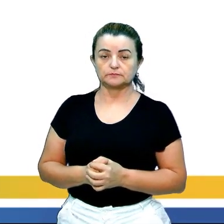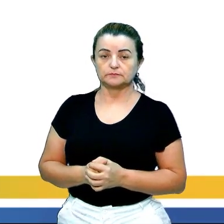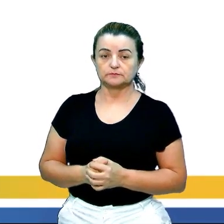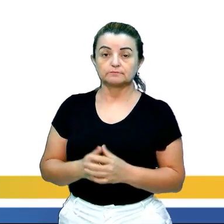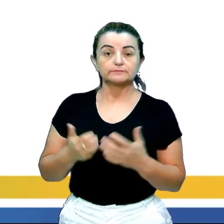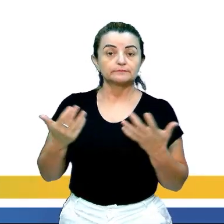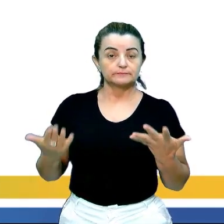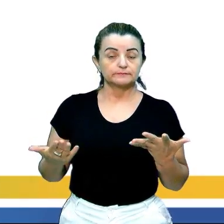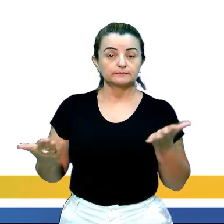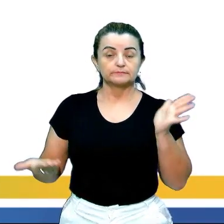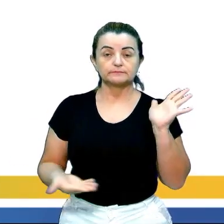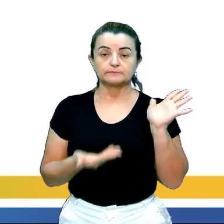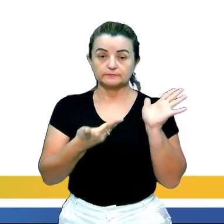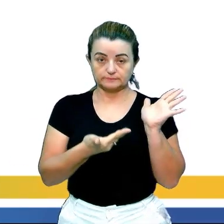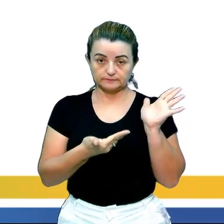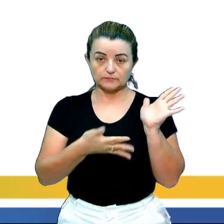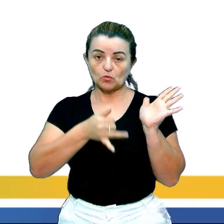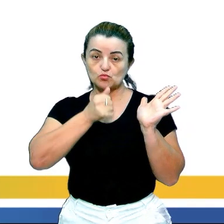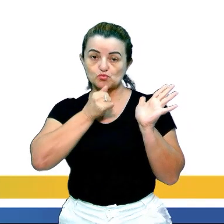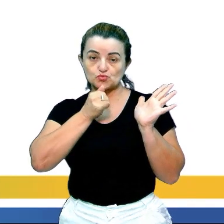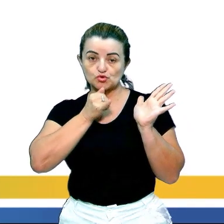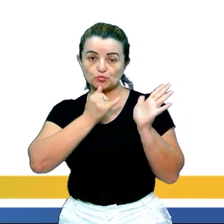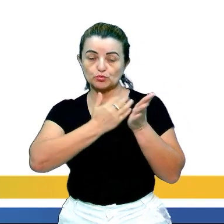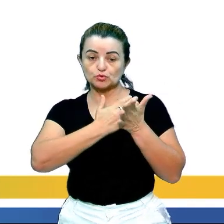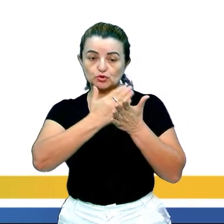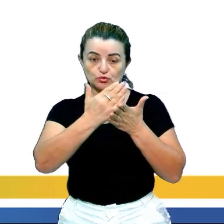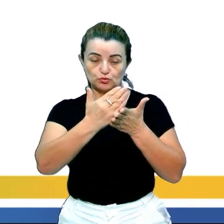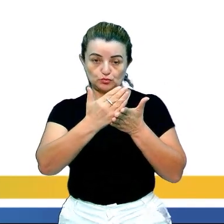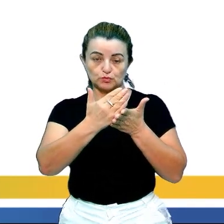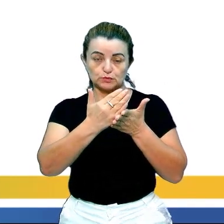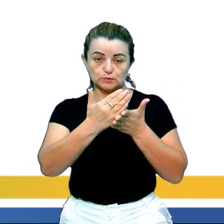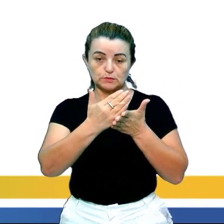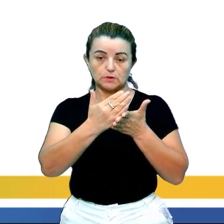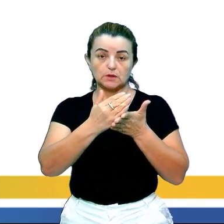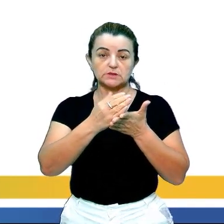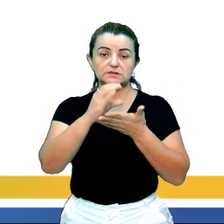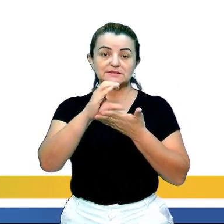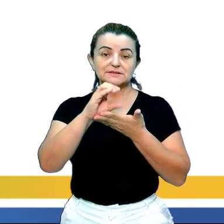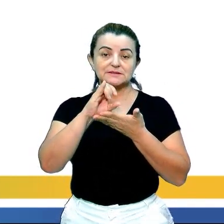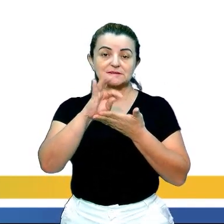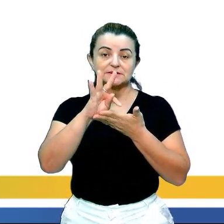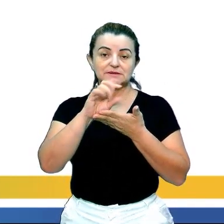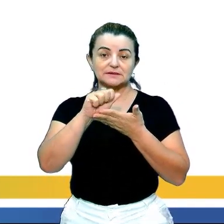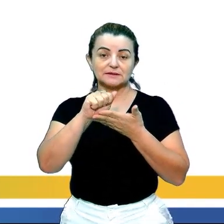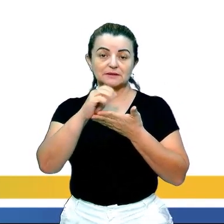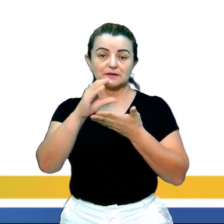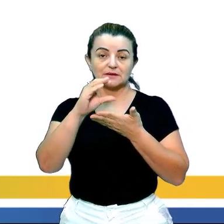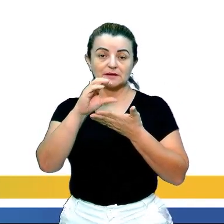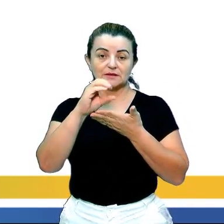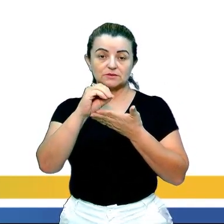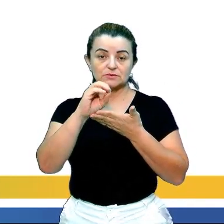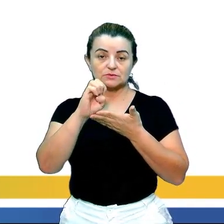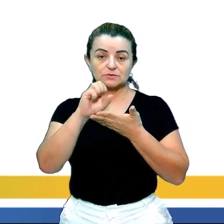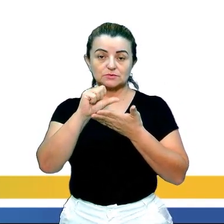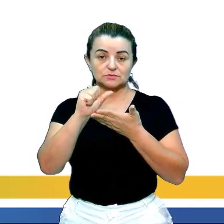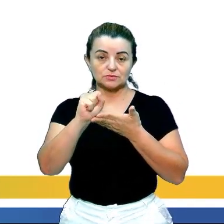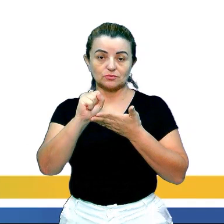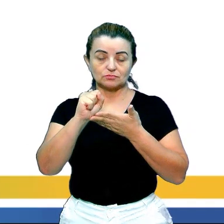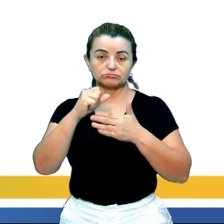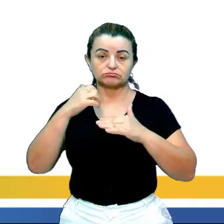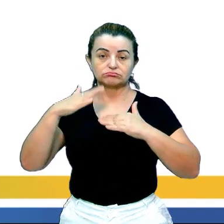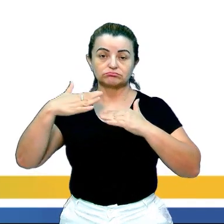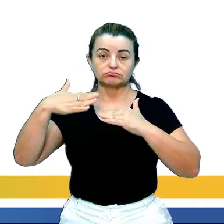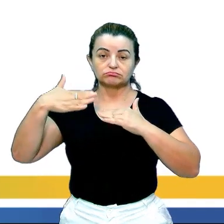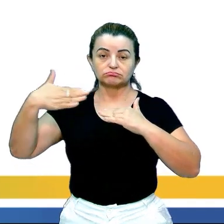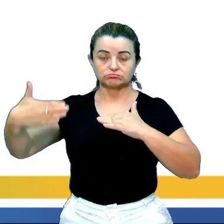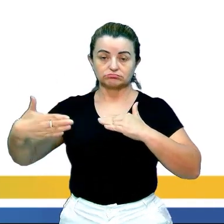E aí eu trouxe outro tipo de introdução, né? Que é uma introdução a partir de citação. É desenvolvida a partir da citação